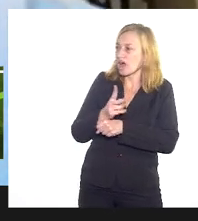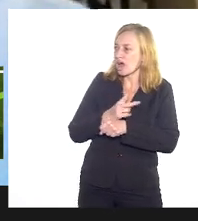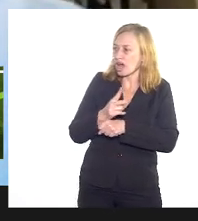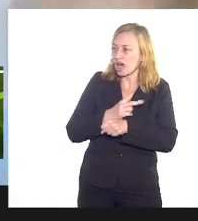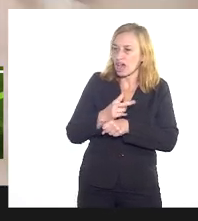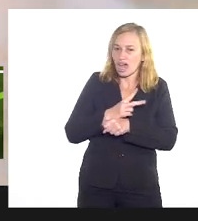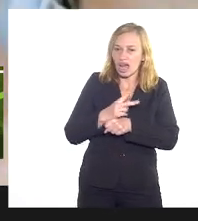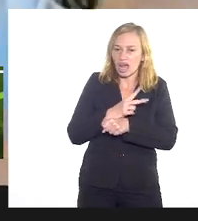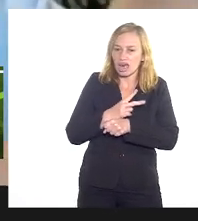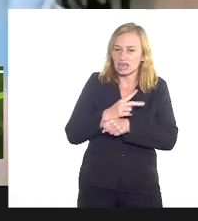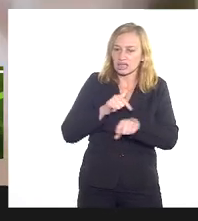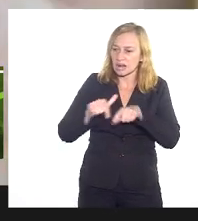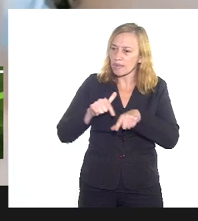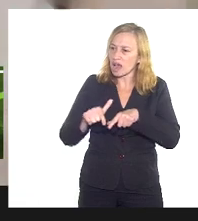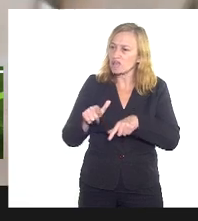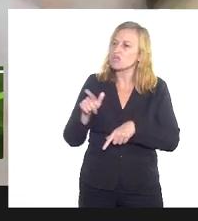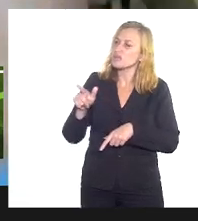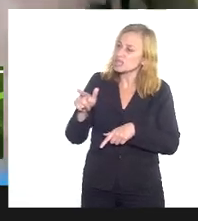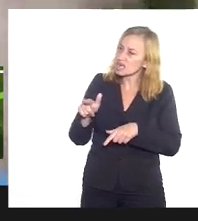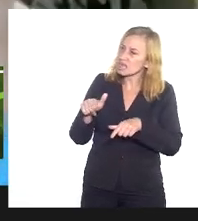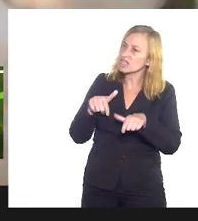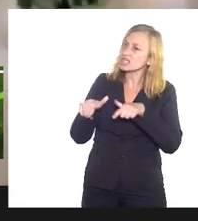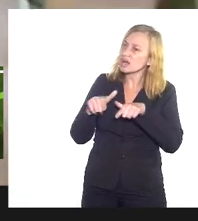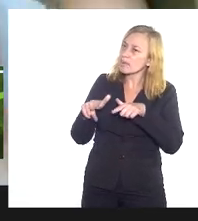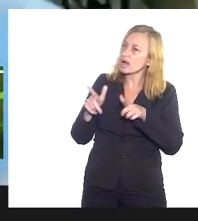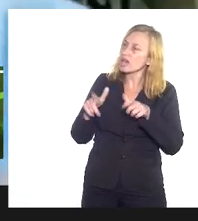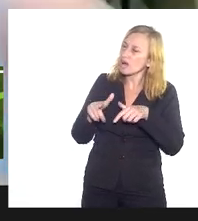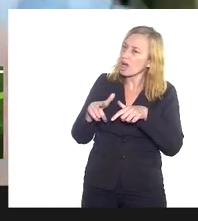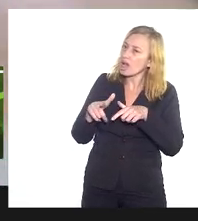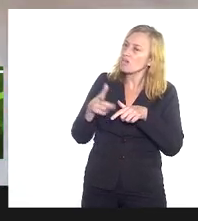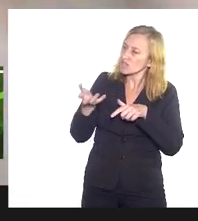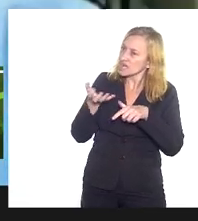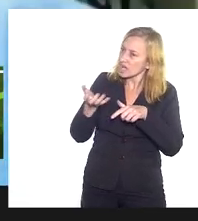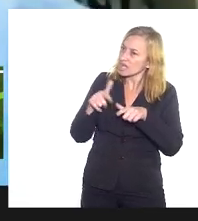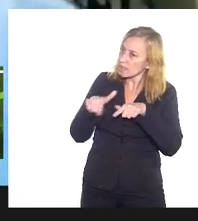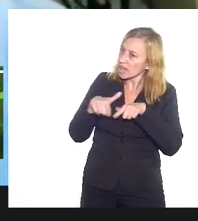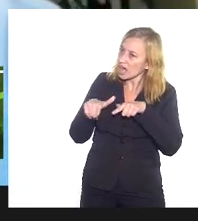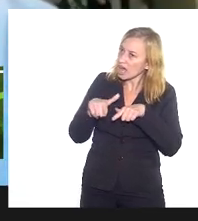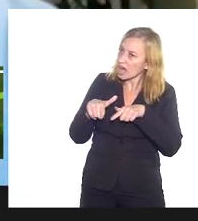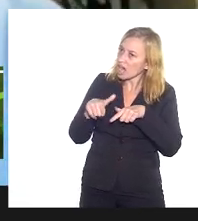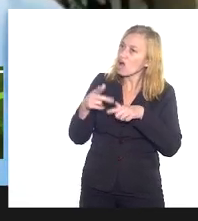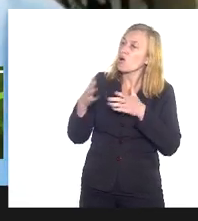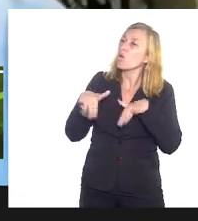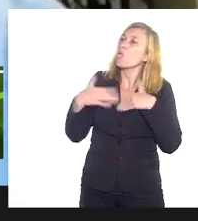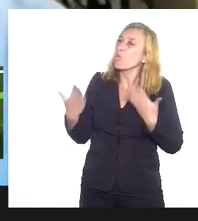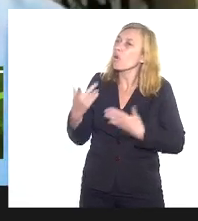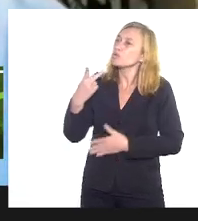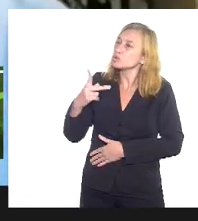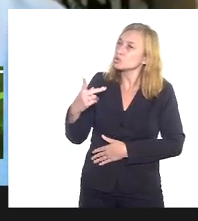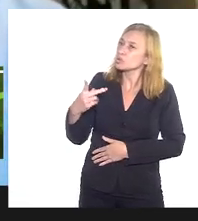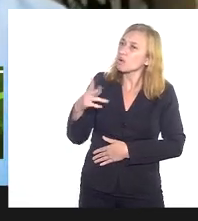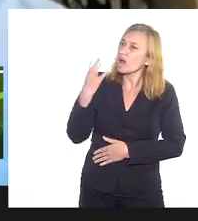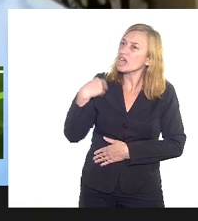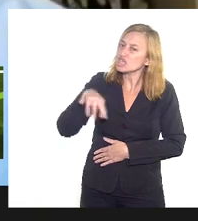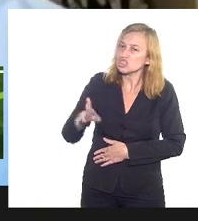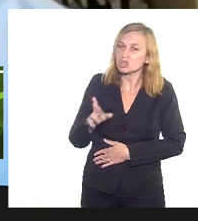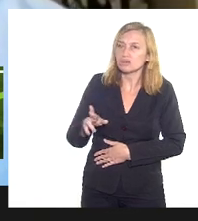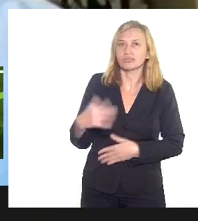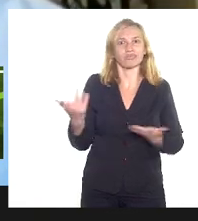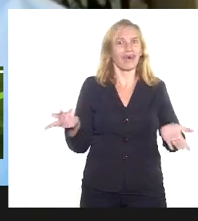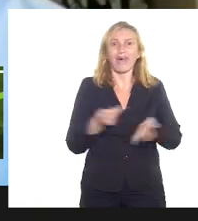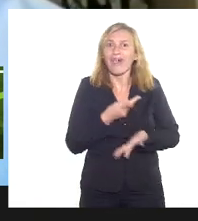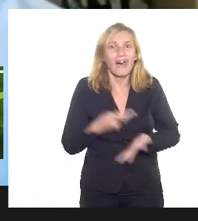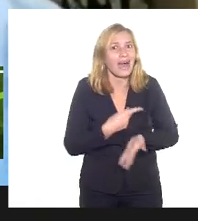Mas eu queria mais me conter dentro de uma área que a mãe Torodi falou muito em educação,